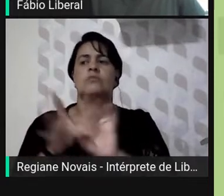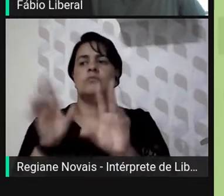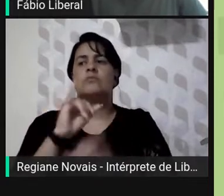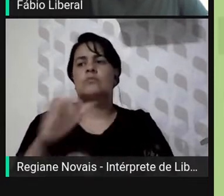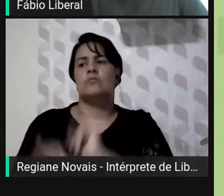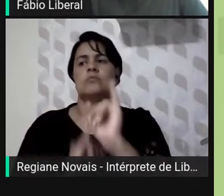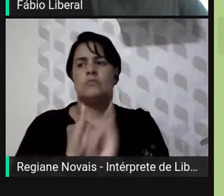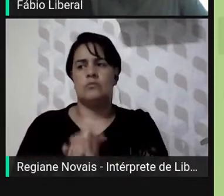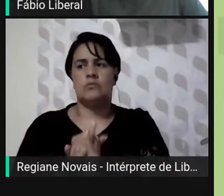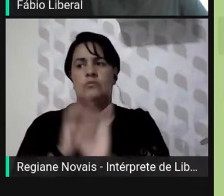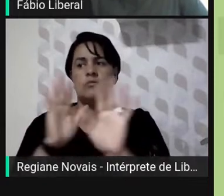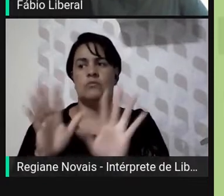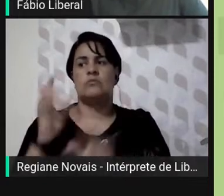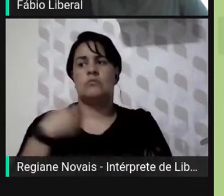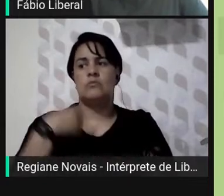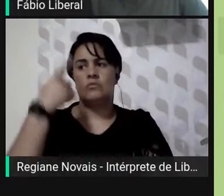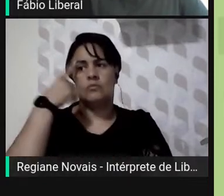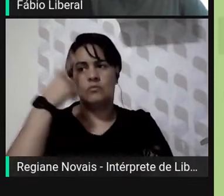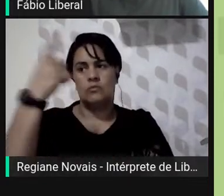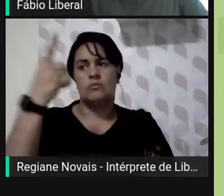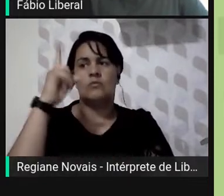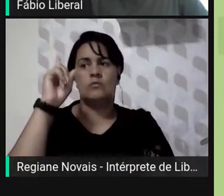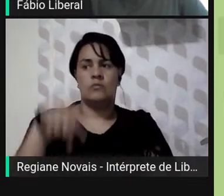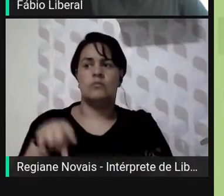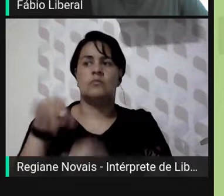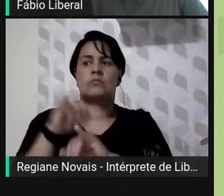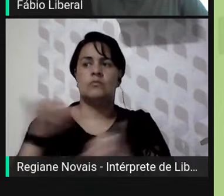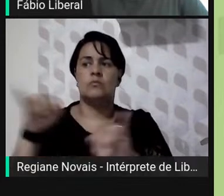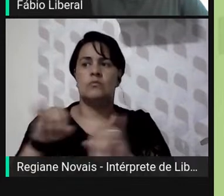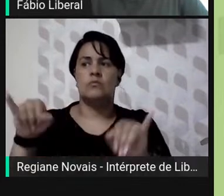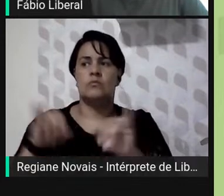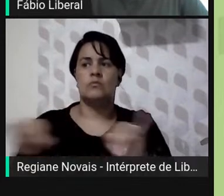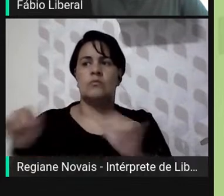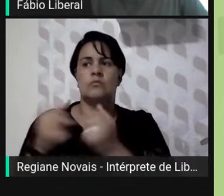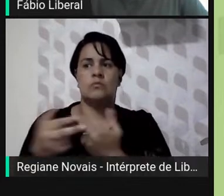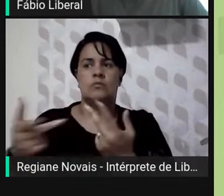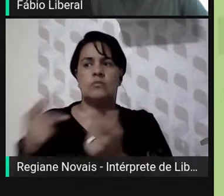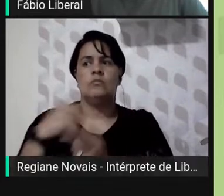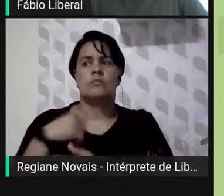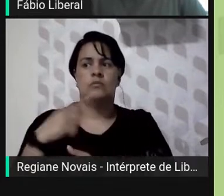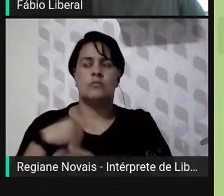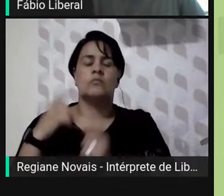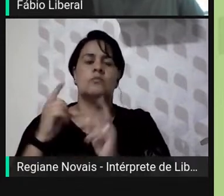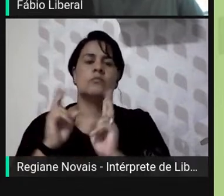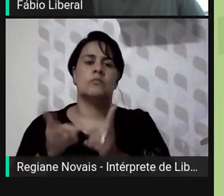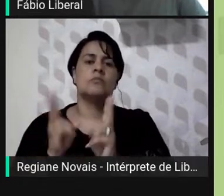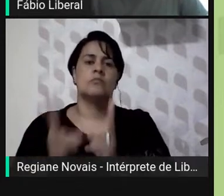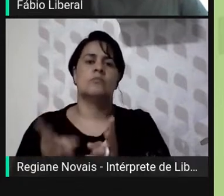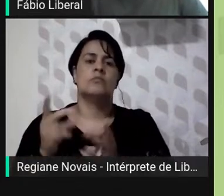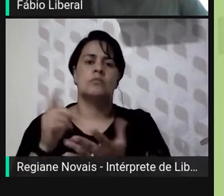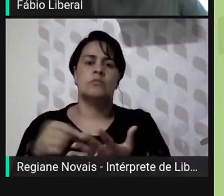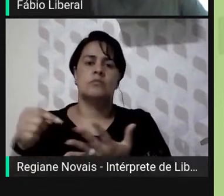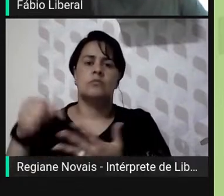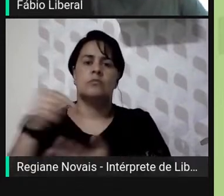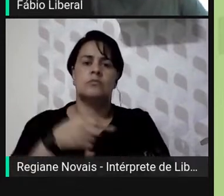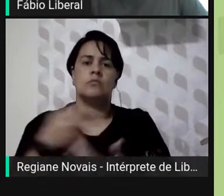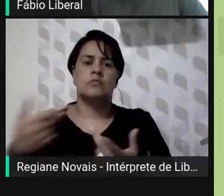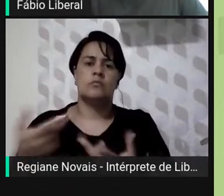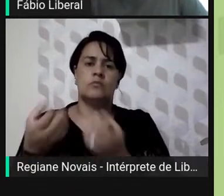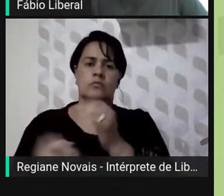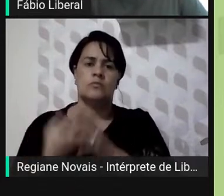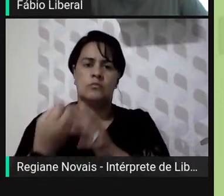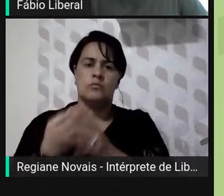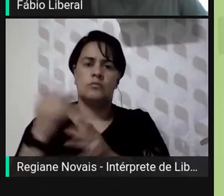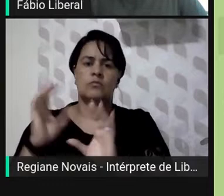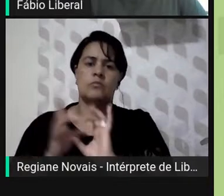A ideia é examinar essas publicações sobre uma perspectiva histórica, abordando as circunstâncias da sua produção e o contexto do